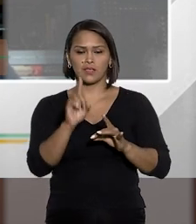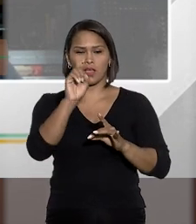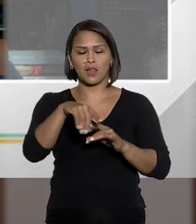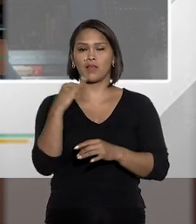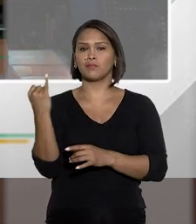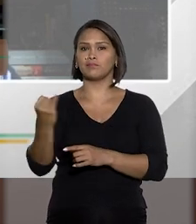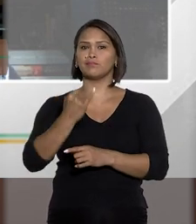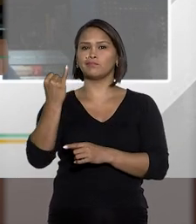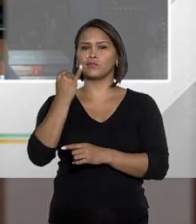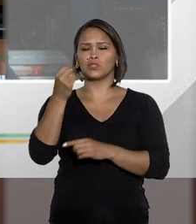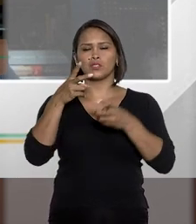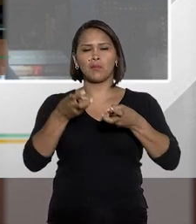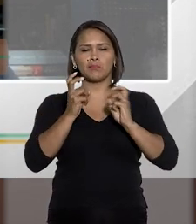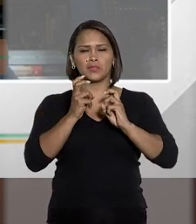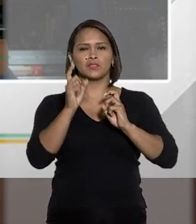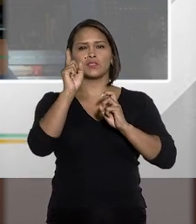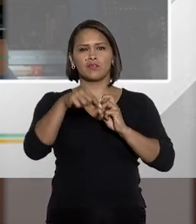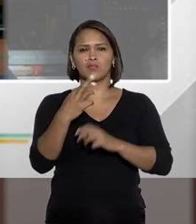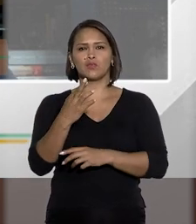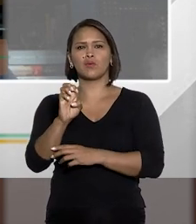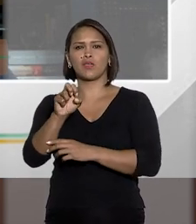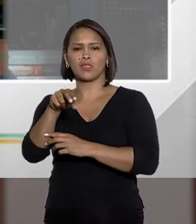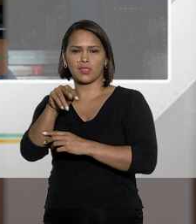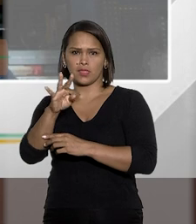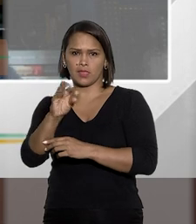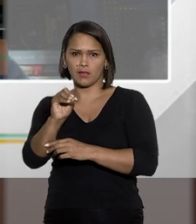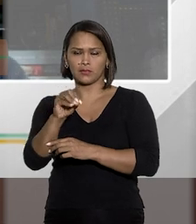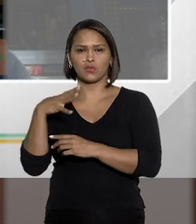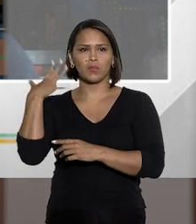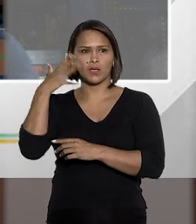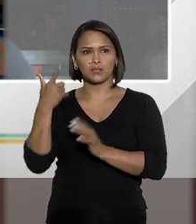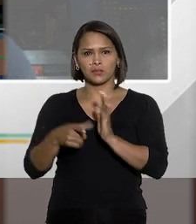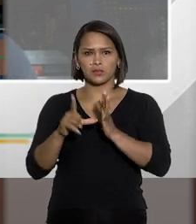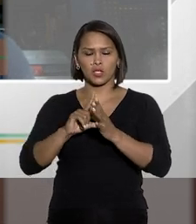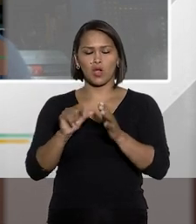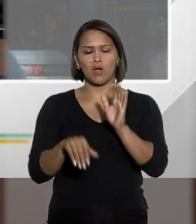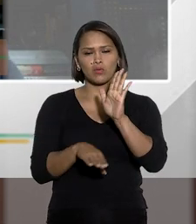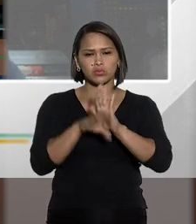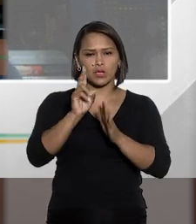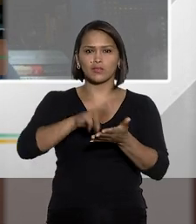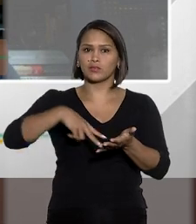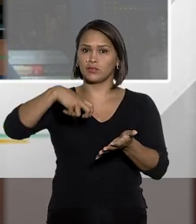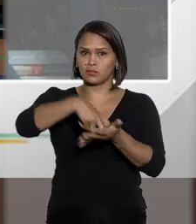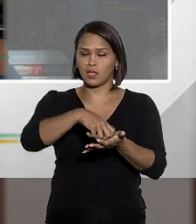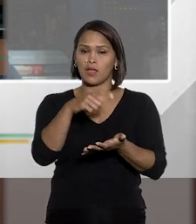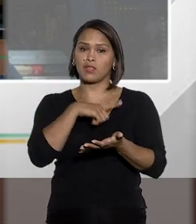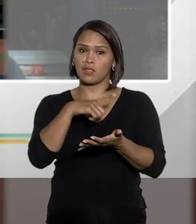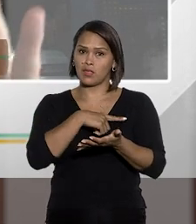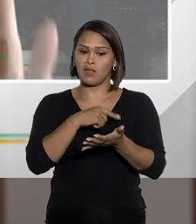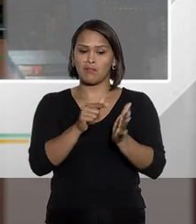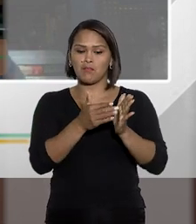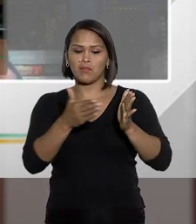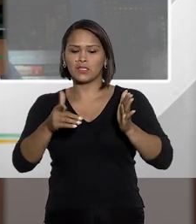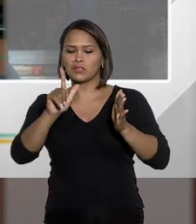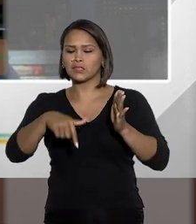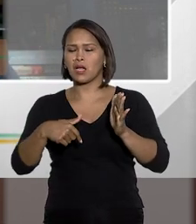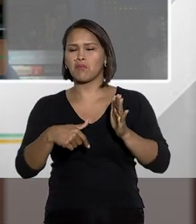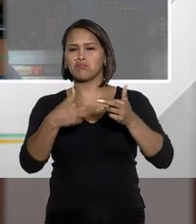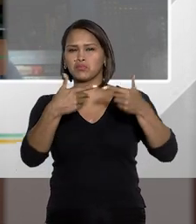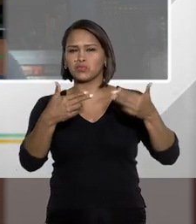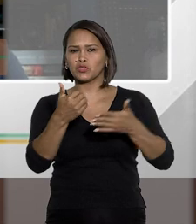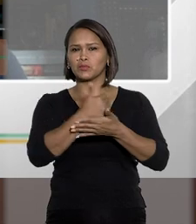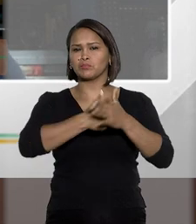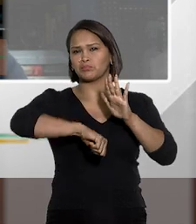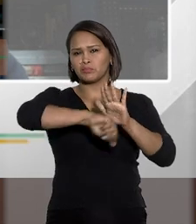esse detalhe. A importante observação do Renato Brasileiro, houve um aumento de pena, sim, mas em alguns tipos